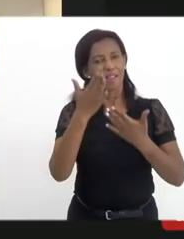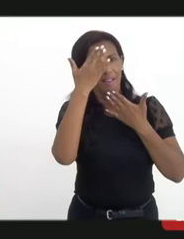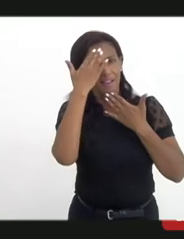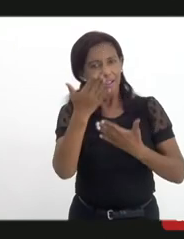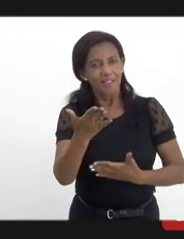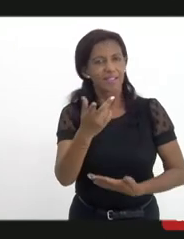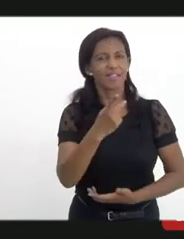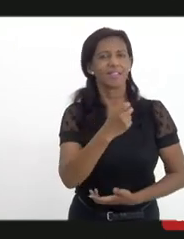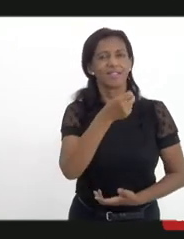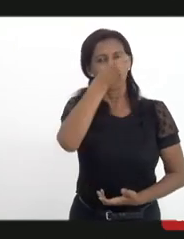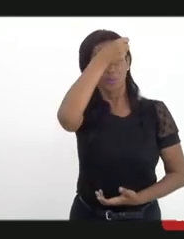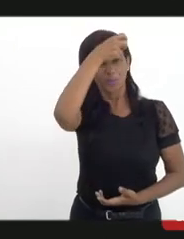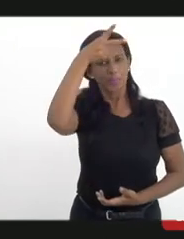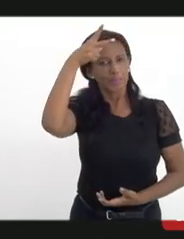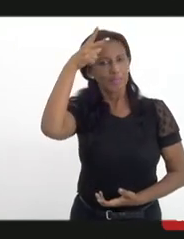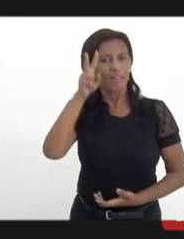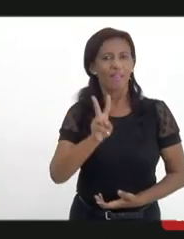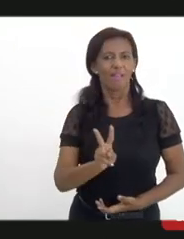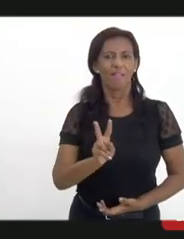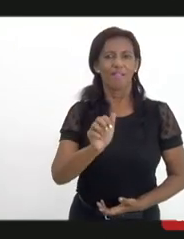prefeito Vaguinho